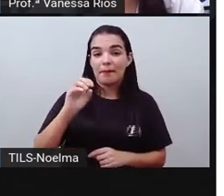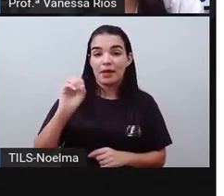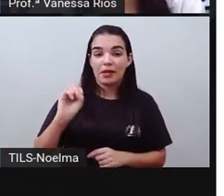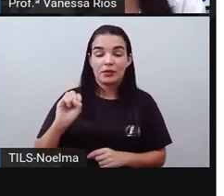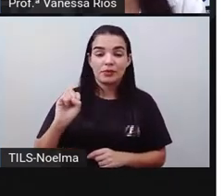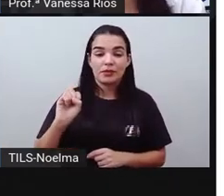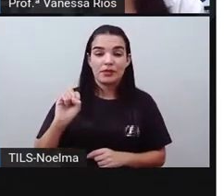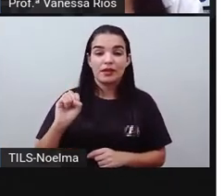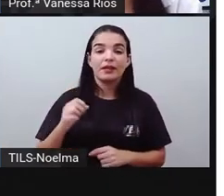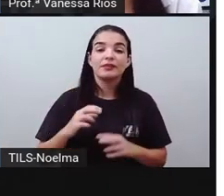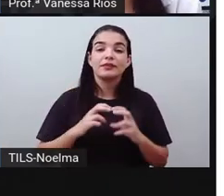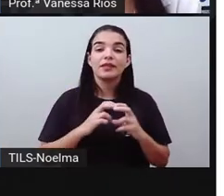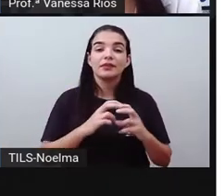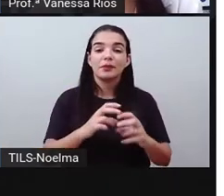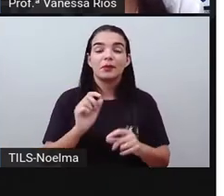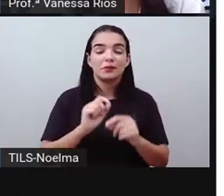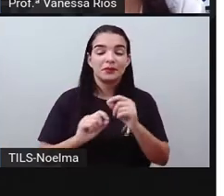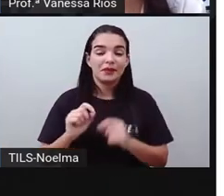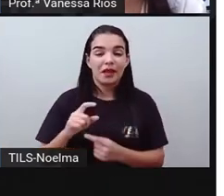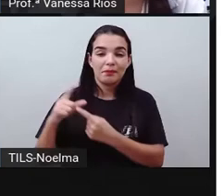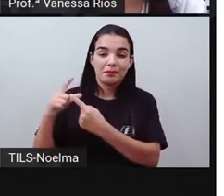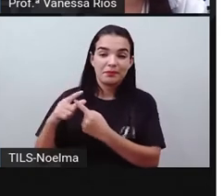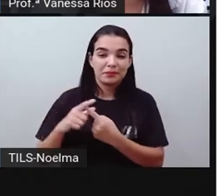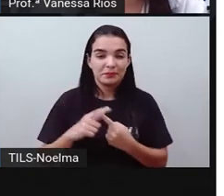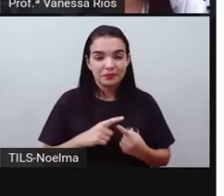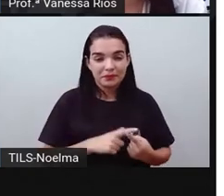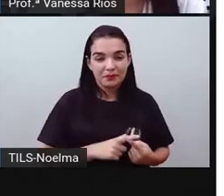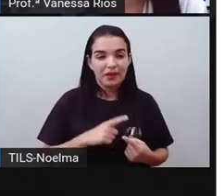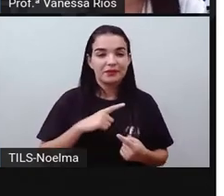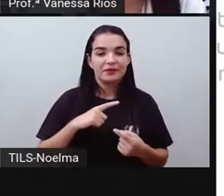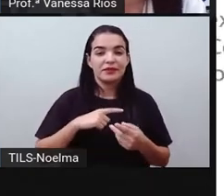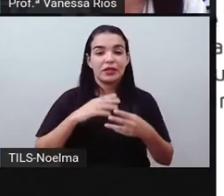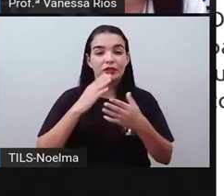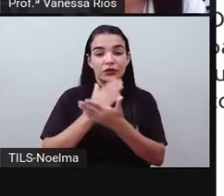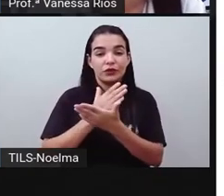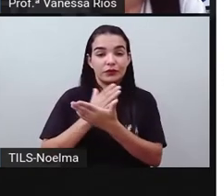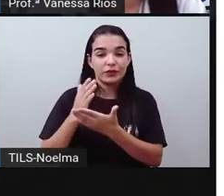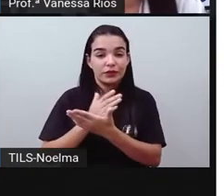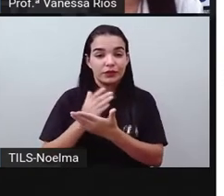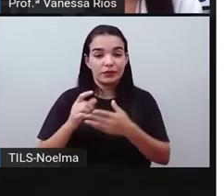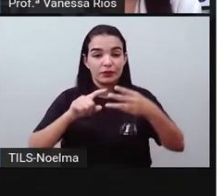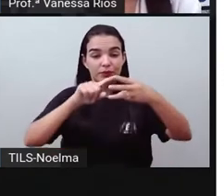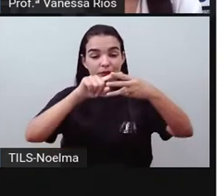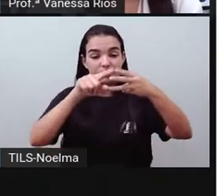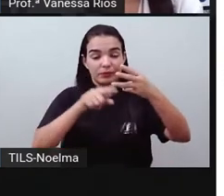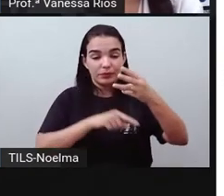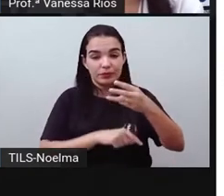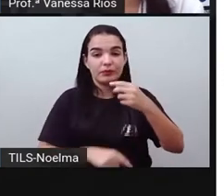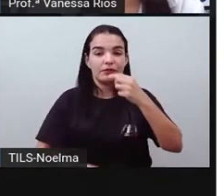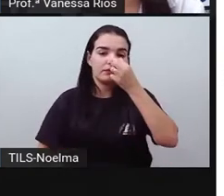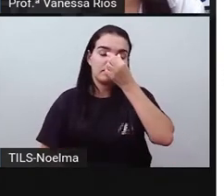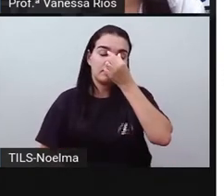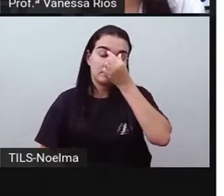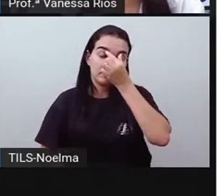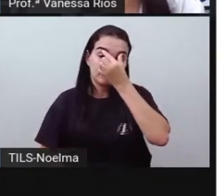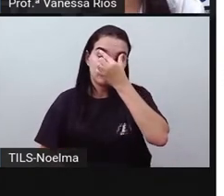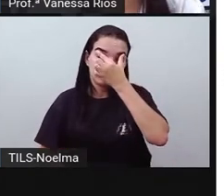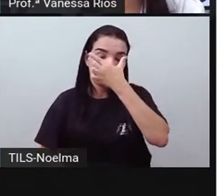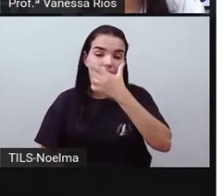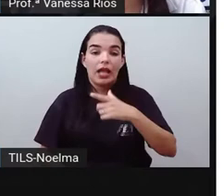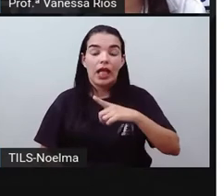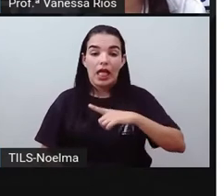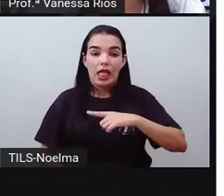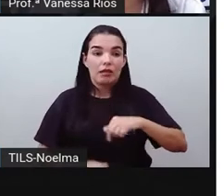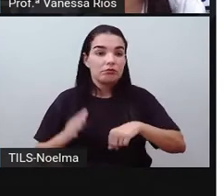de transporte, eles são organizados, eles são divididos. Os meios de transporte são extremamente